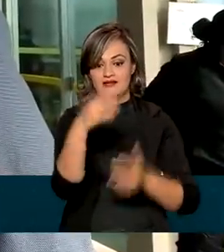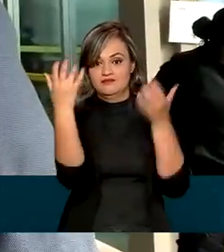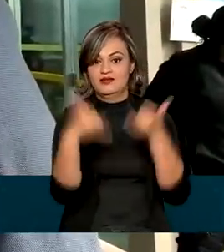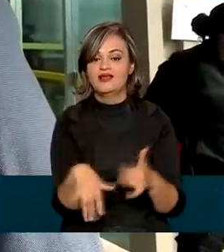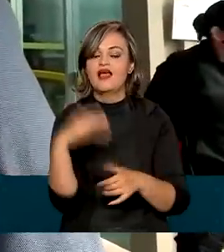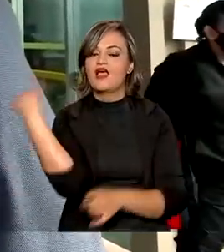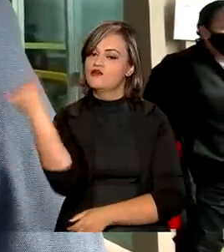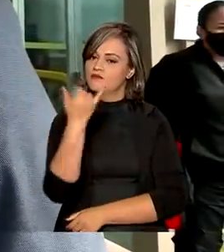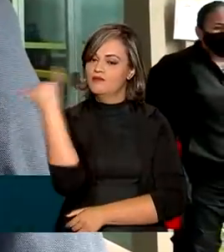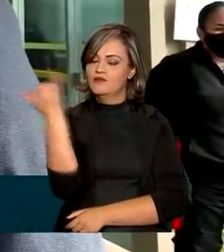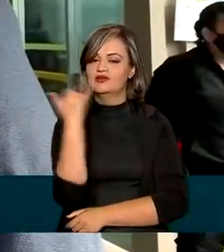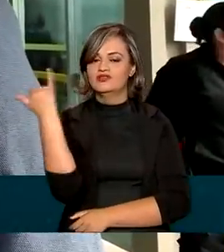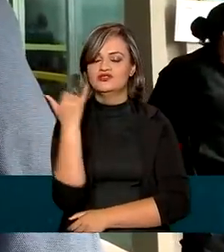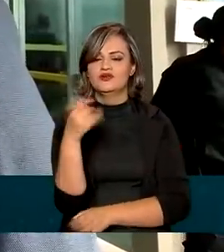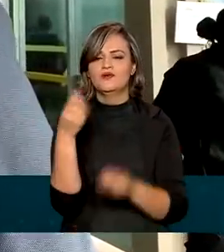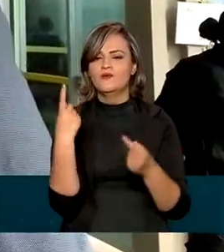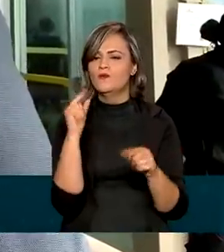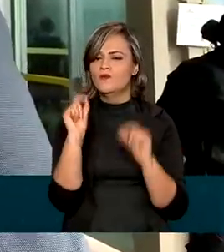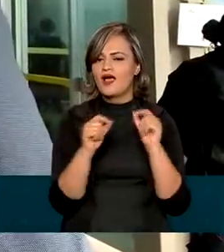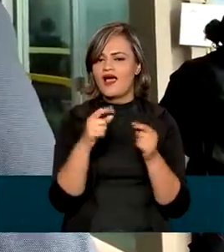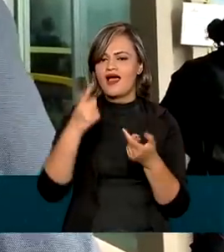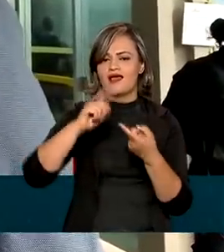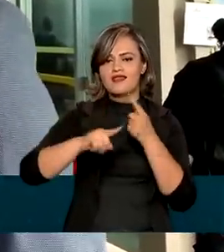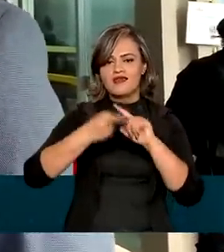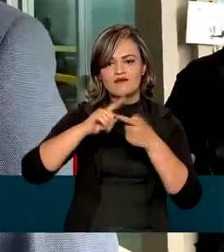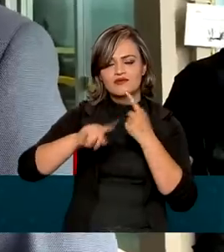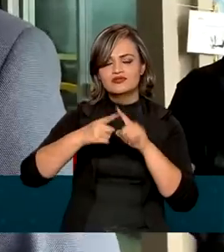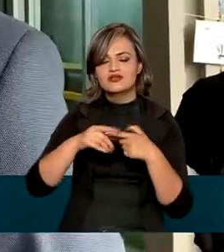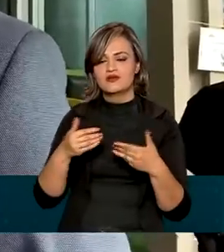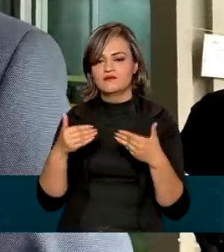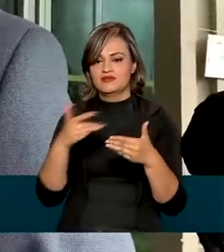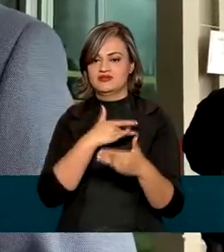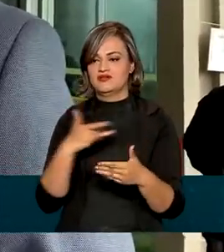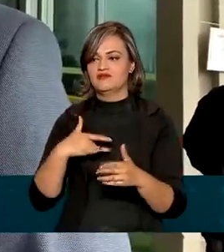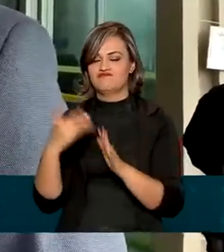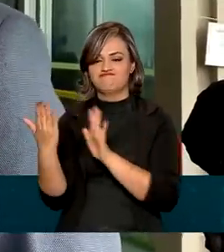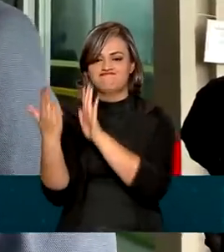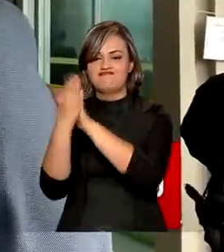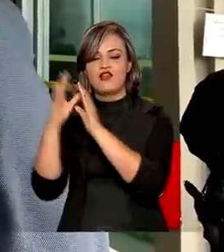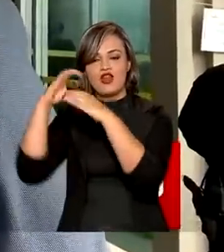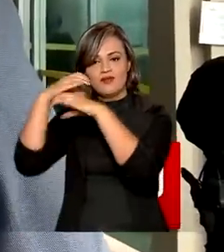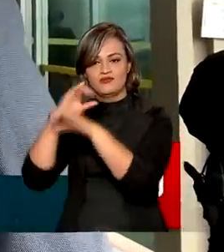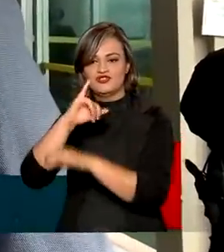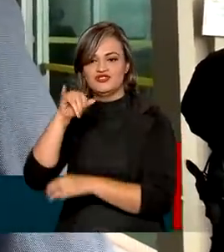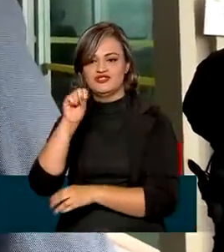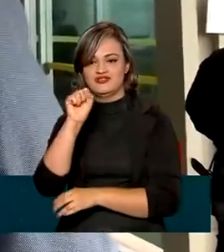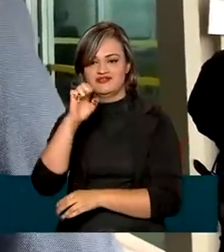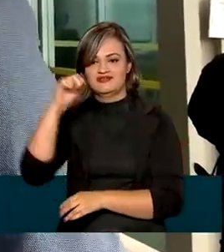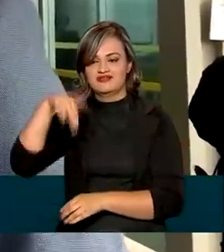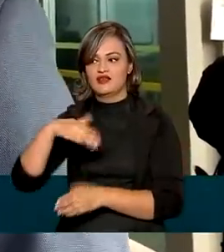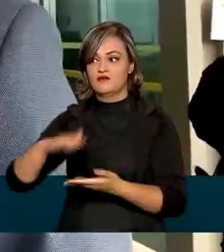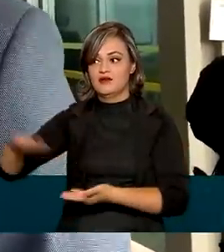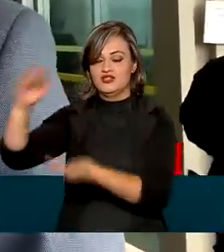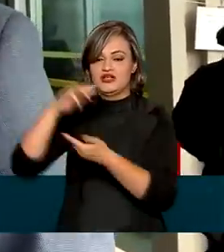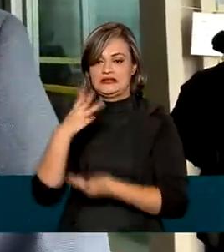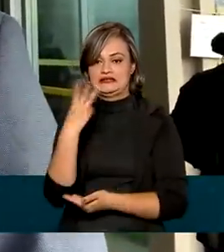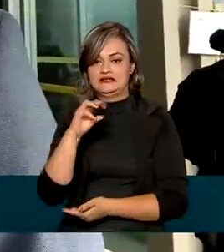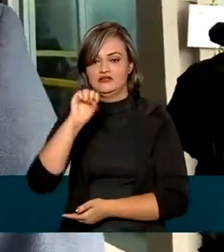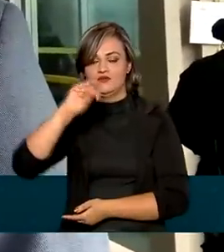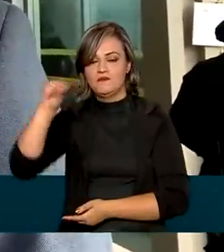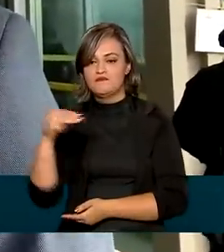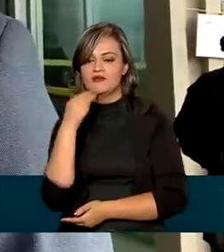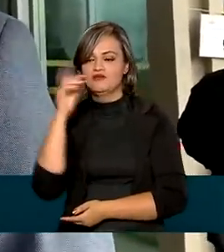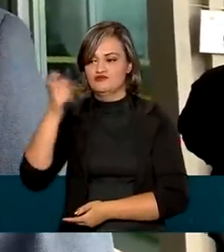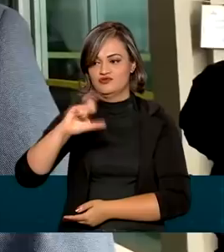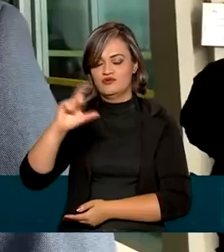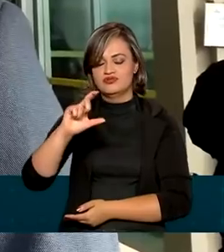importante foi a negociação que o Ministério da Saúde fez com a Janssen para o total de doses, das 38 milhões de doses, com desconto